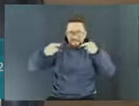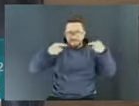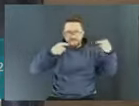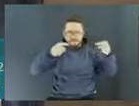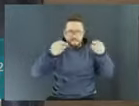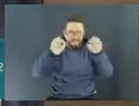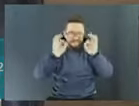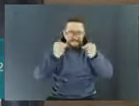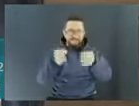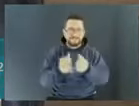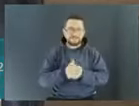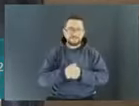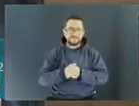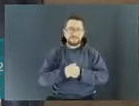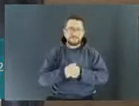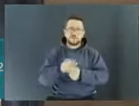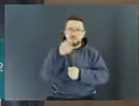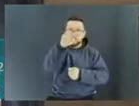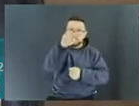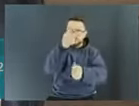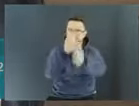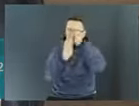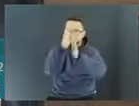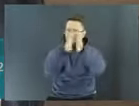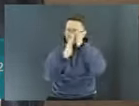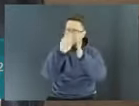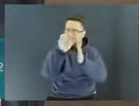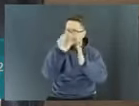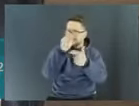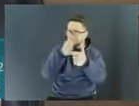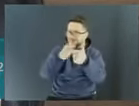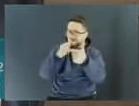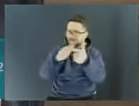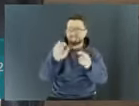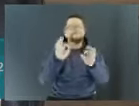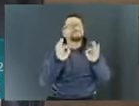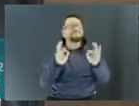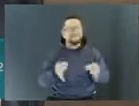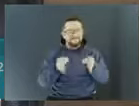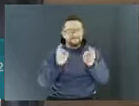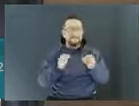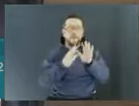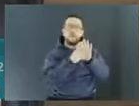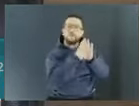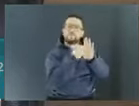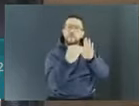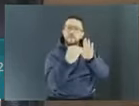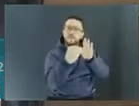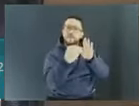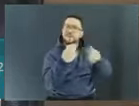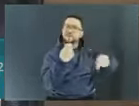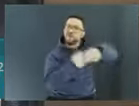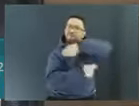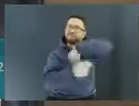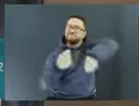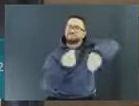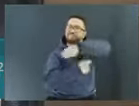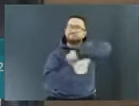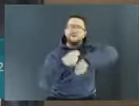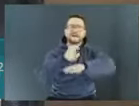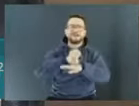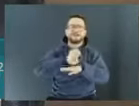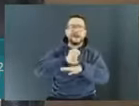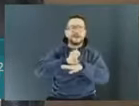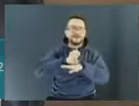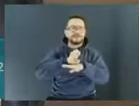Bom, o problema que vocês estão trazendo hoje para a gente é o problema do Estado que a gente tem, do modelo de negócio que o Estado costuma fazer. Onde